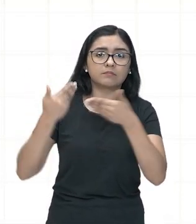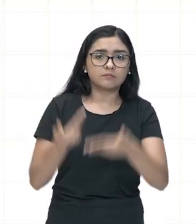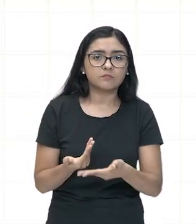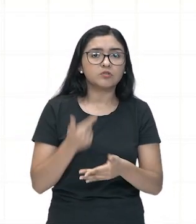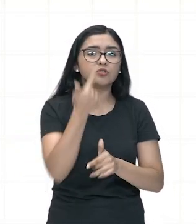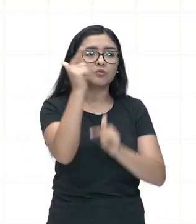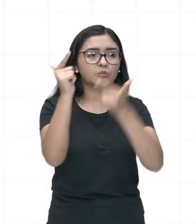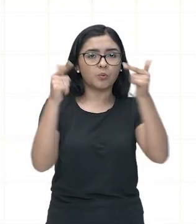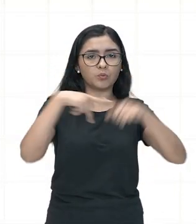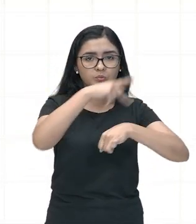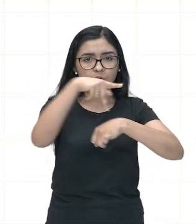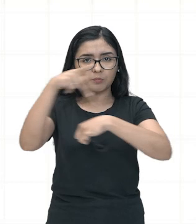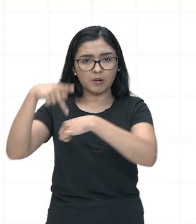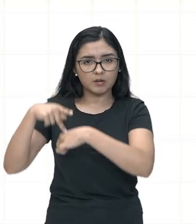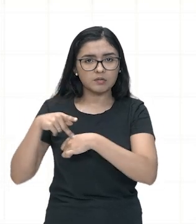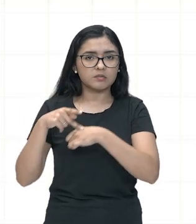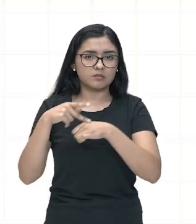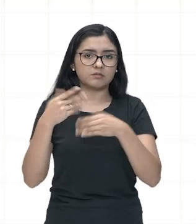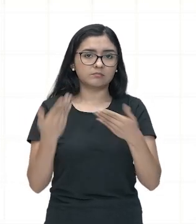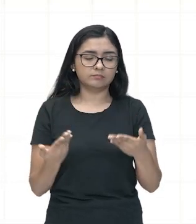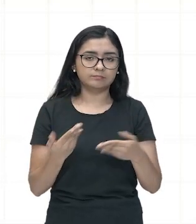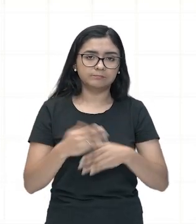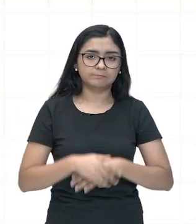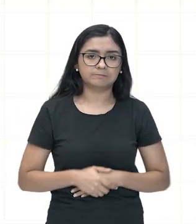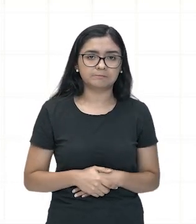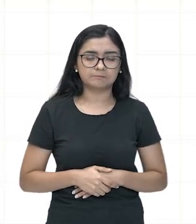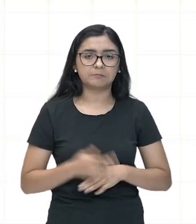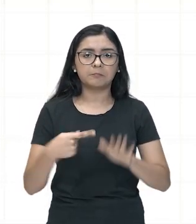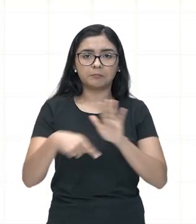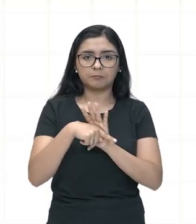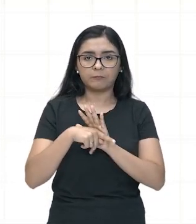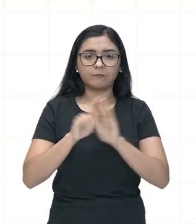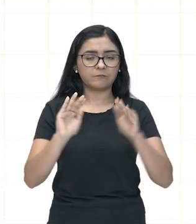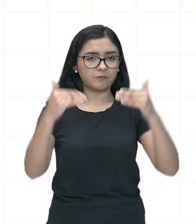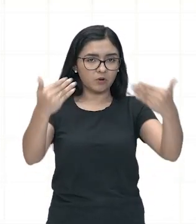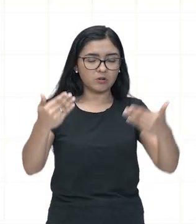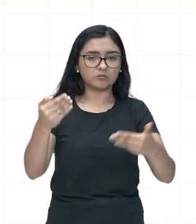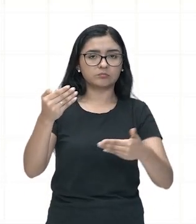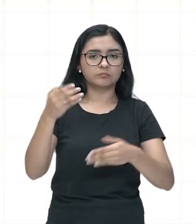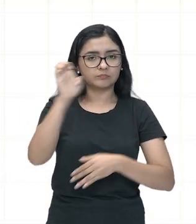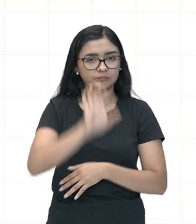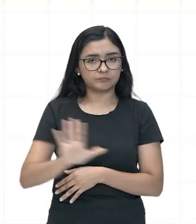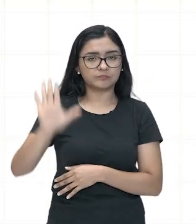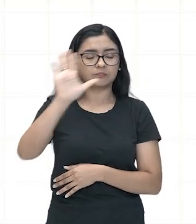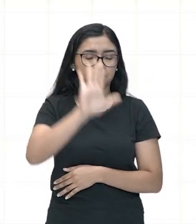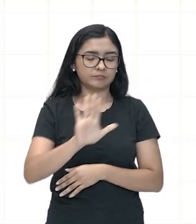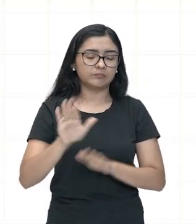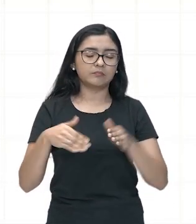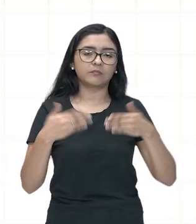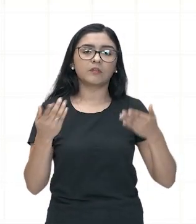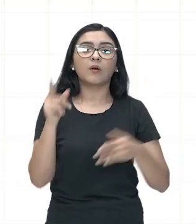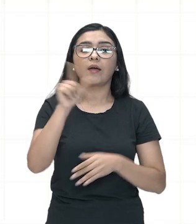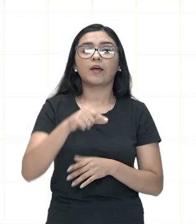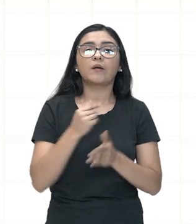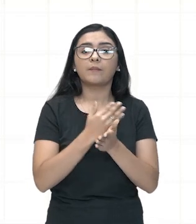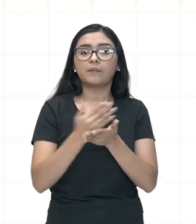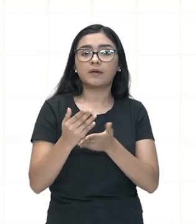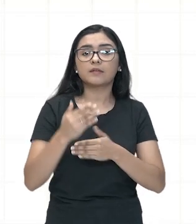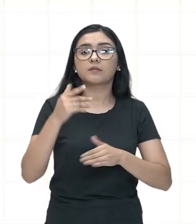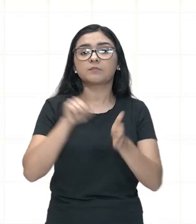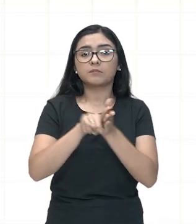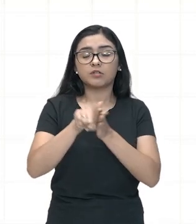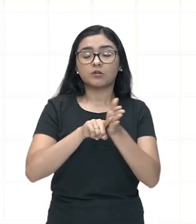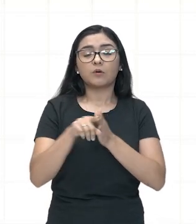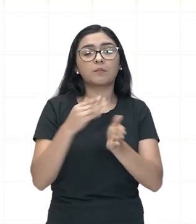civilizações e culturas fora do continente europeu. Por isso, ela passa, então, a ser criticada